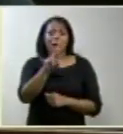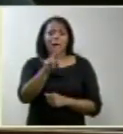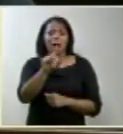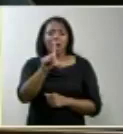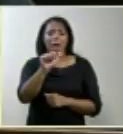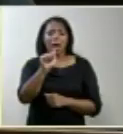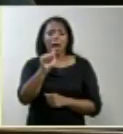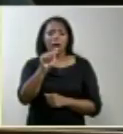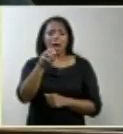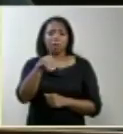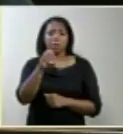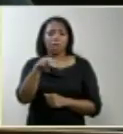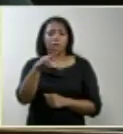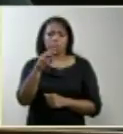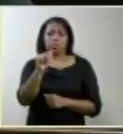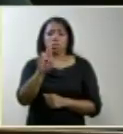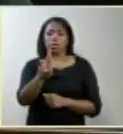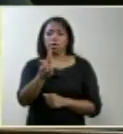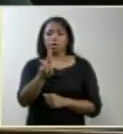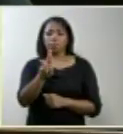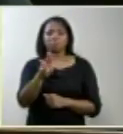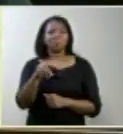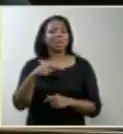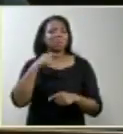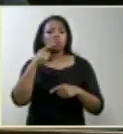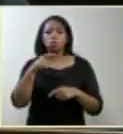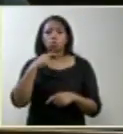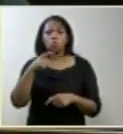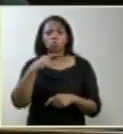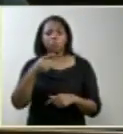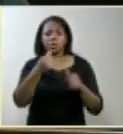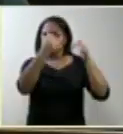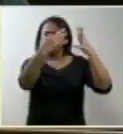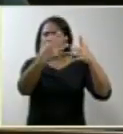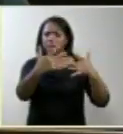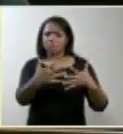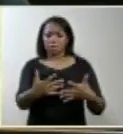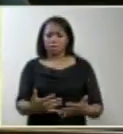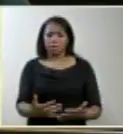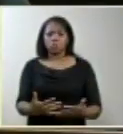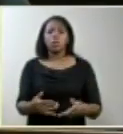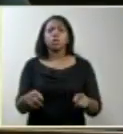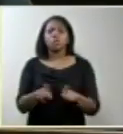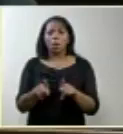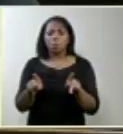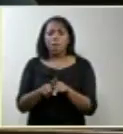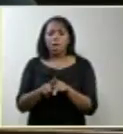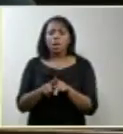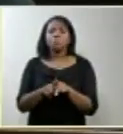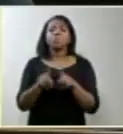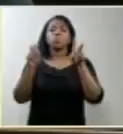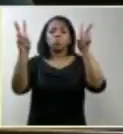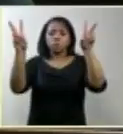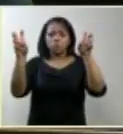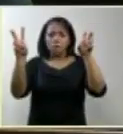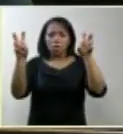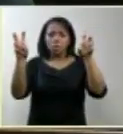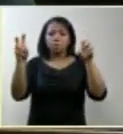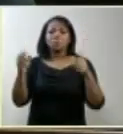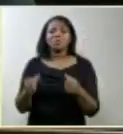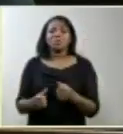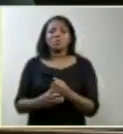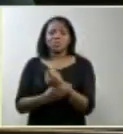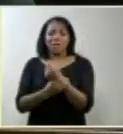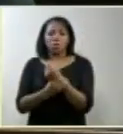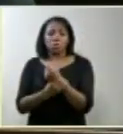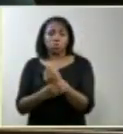não tenho a menor dúvida ao esclarecimento do tema ao enfoque seguro do